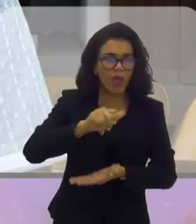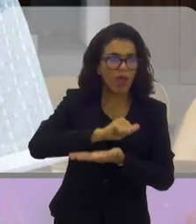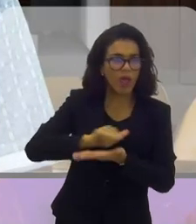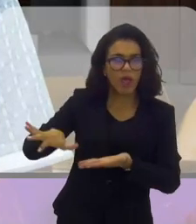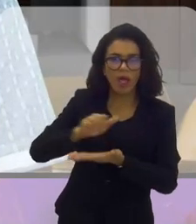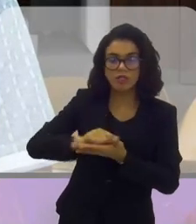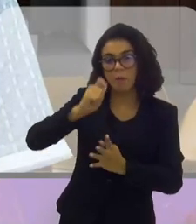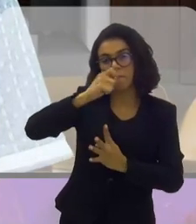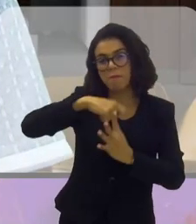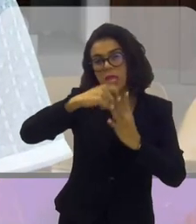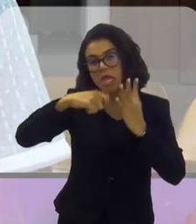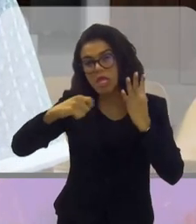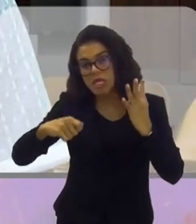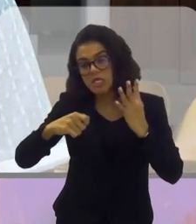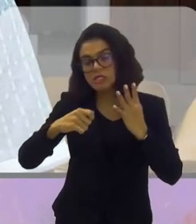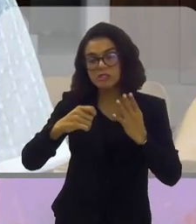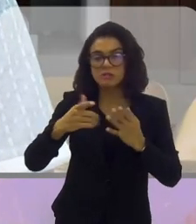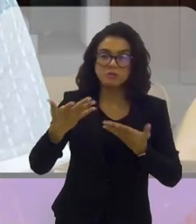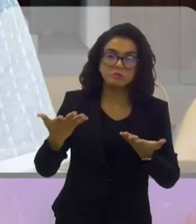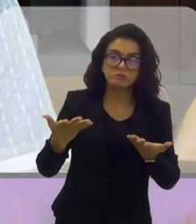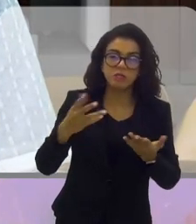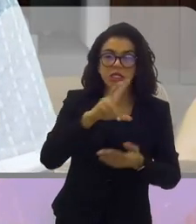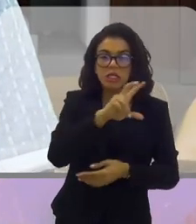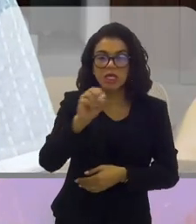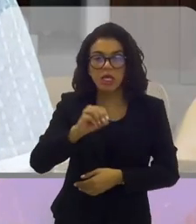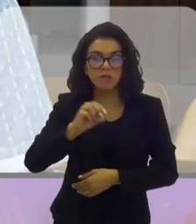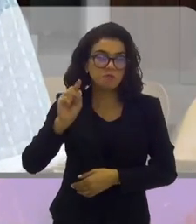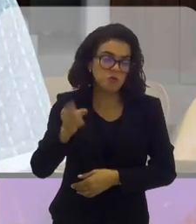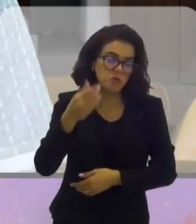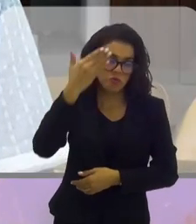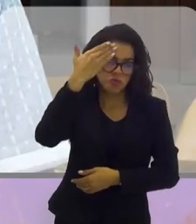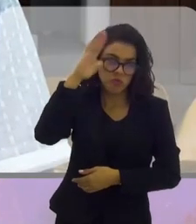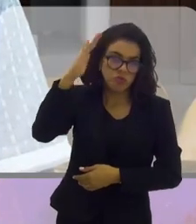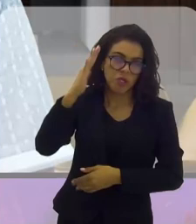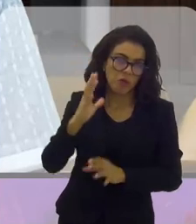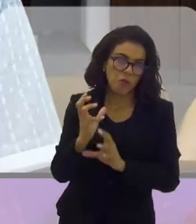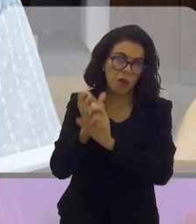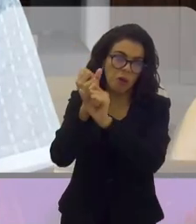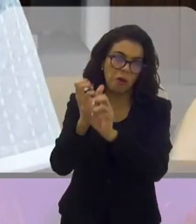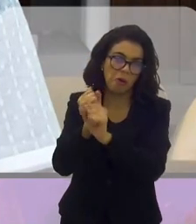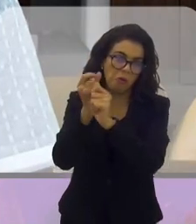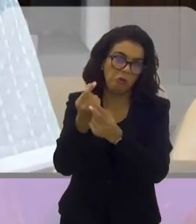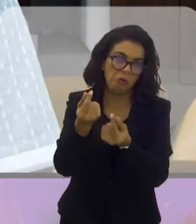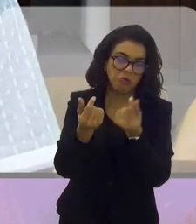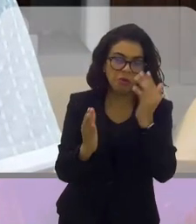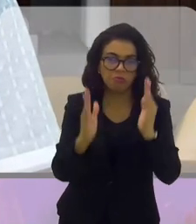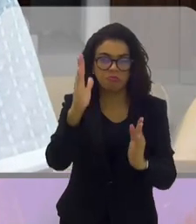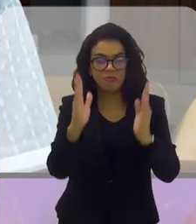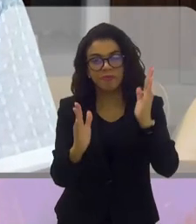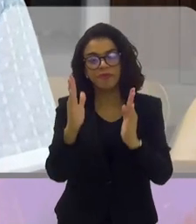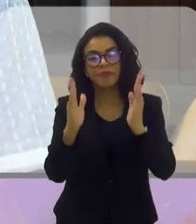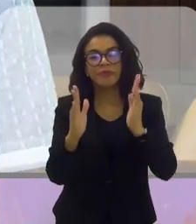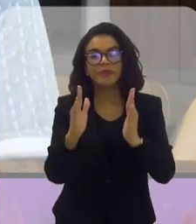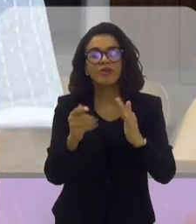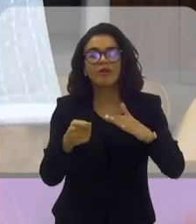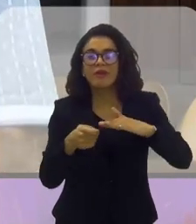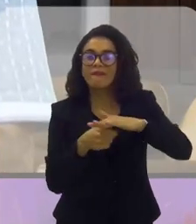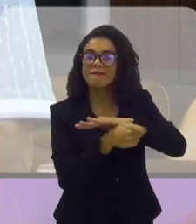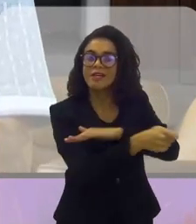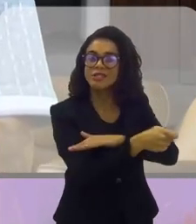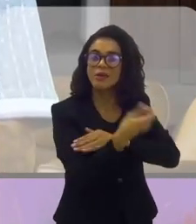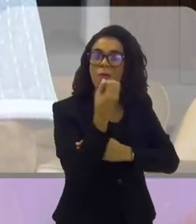gastar isso por mês, ou perto disso por mês, 500 mil, sei lá, uma conta que pode chegar a isso, de